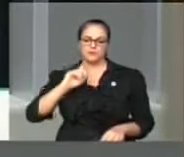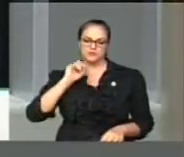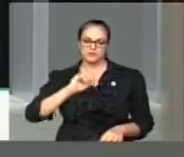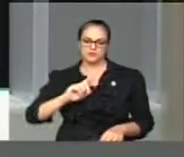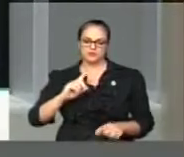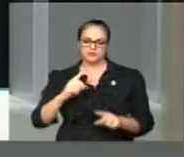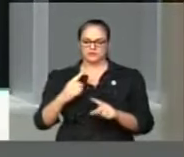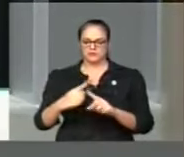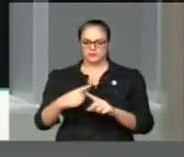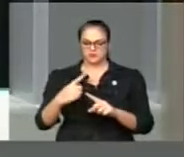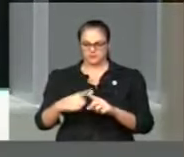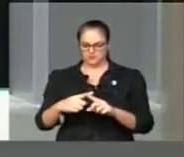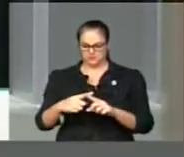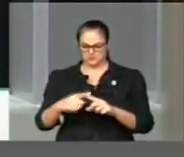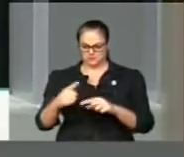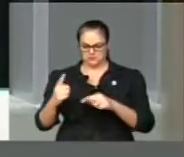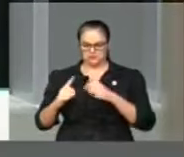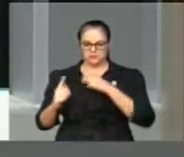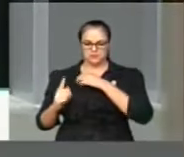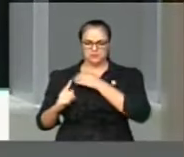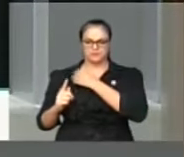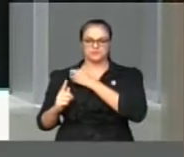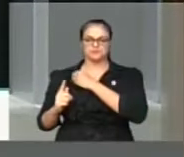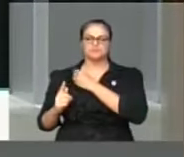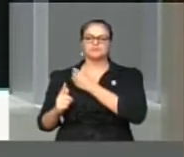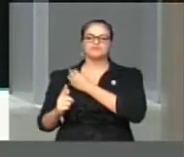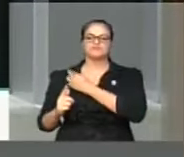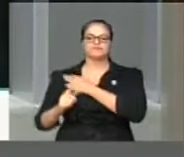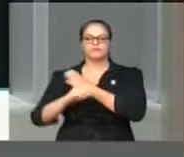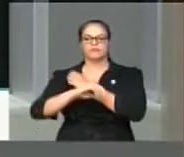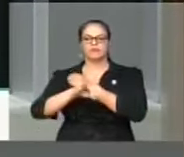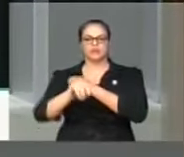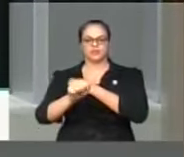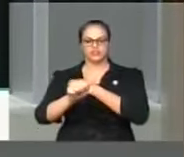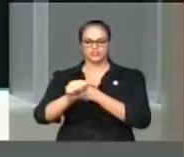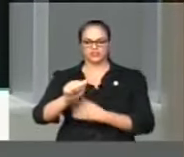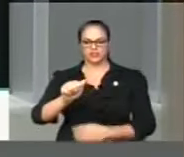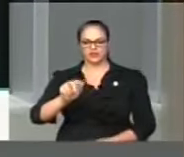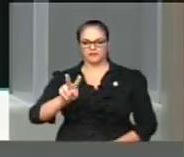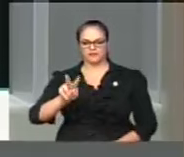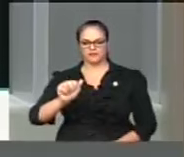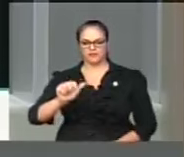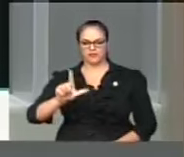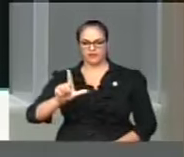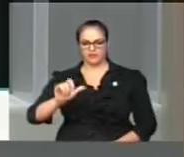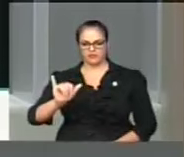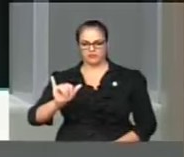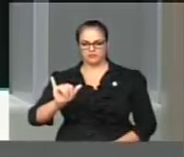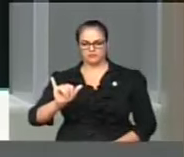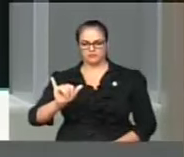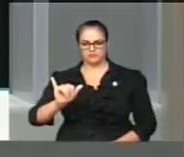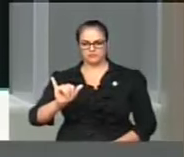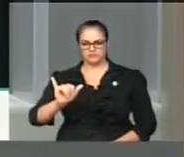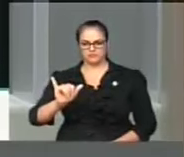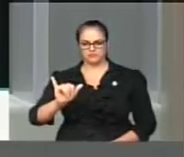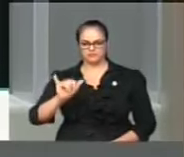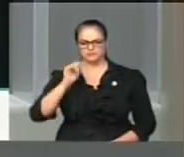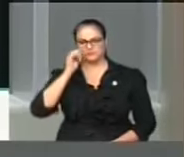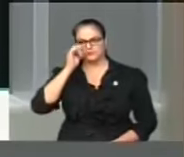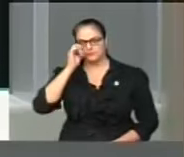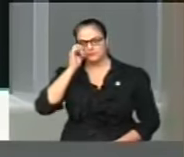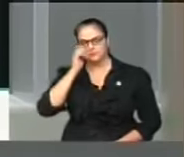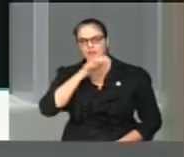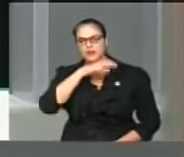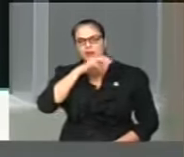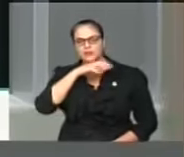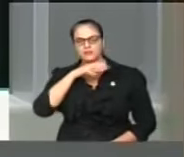procriação dos javalis. Eles estão devorando todas as plantações e entrando